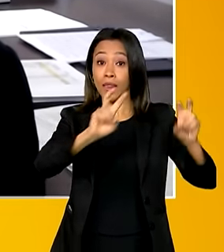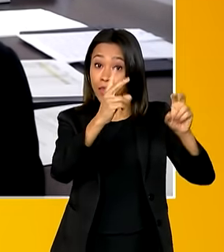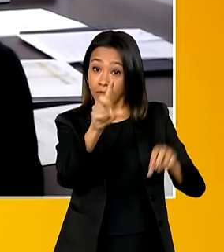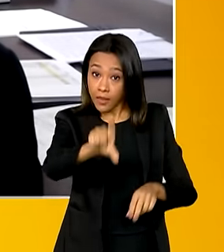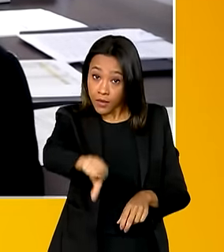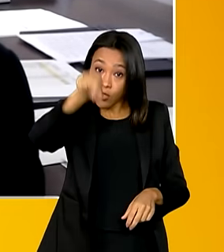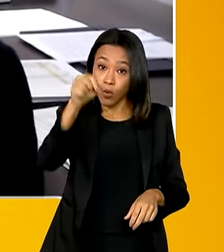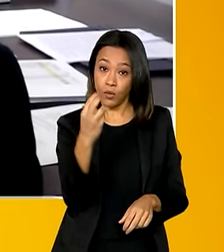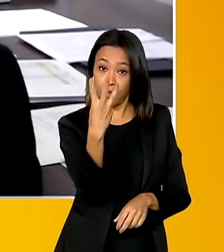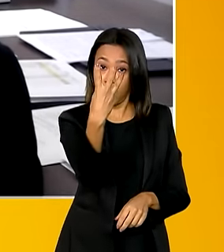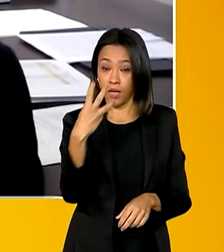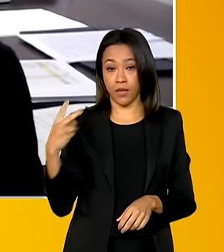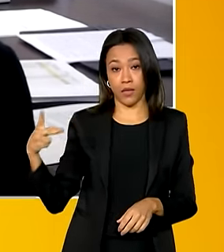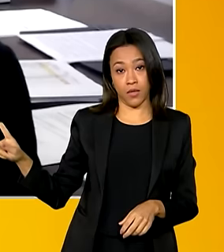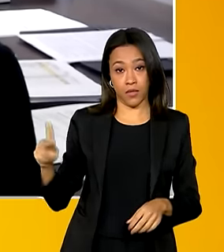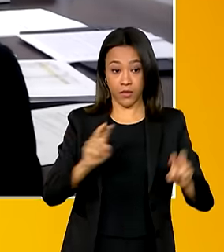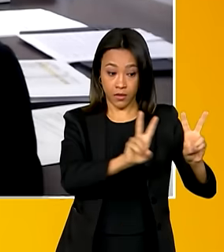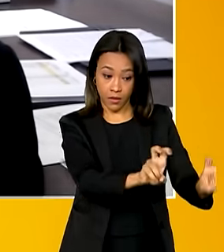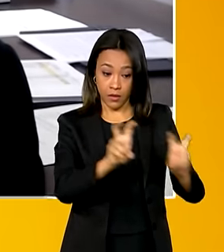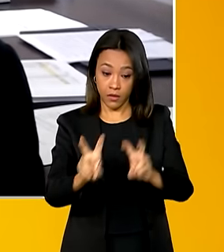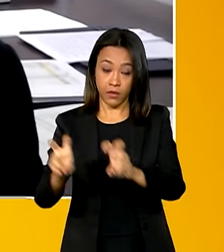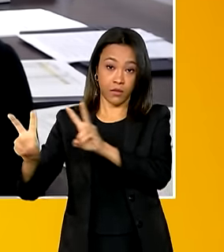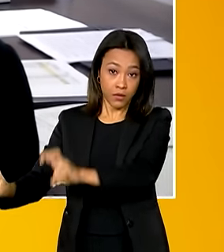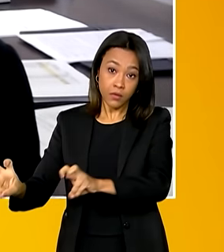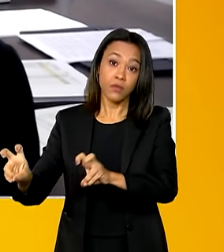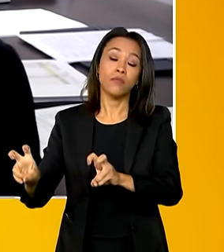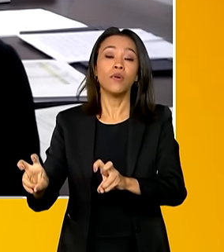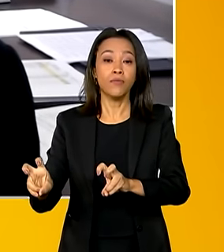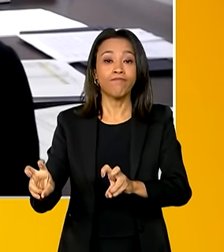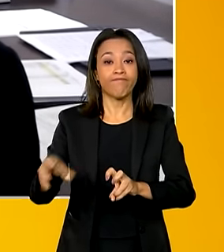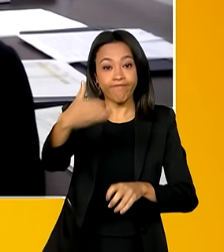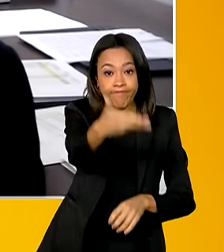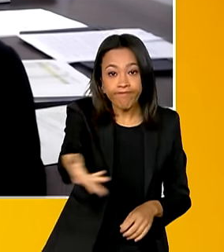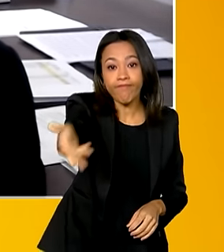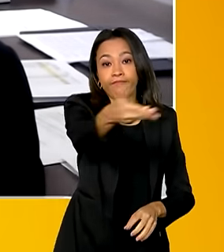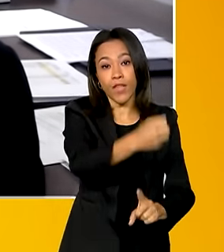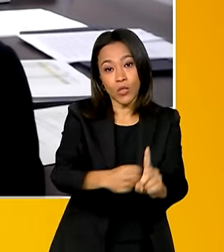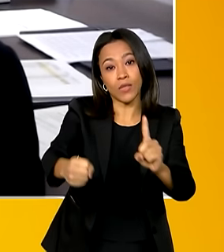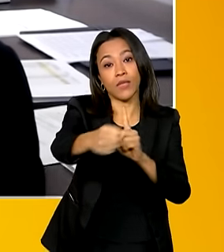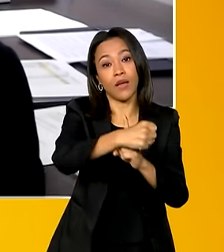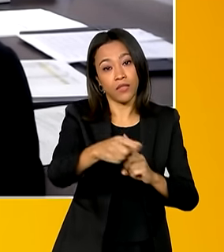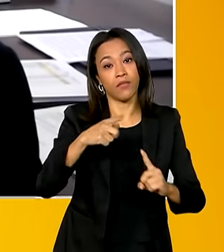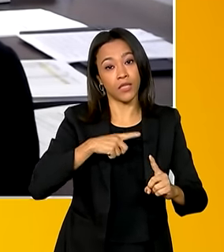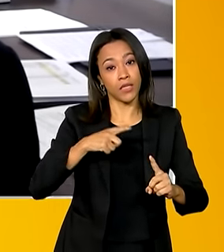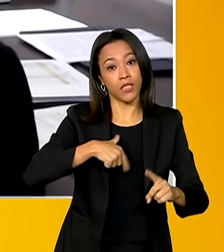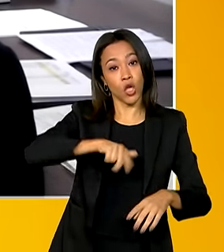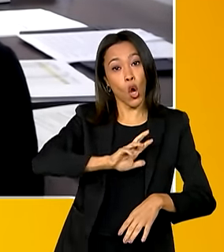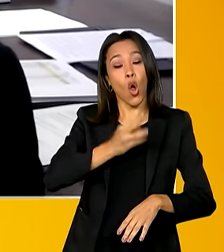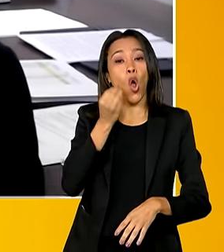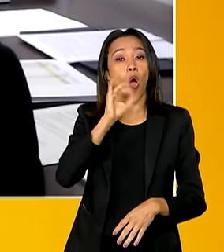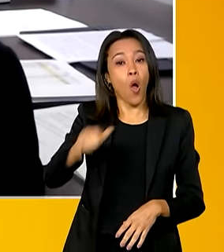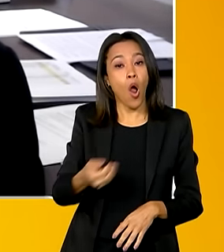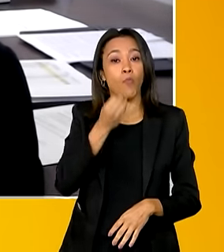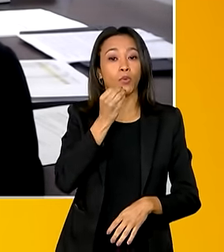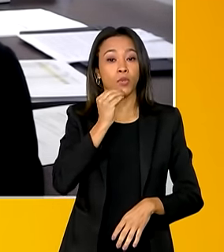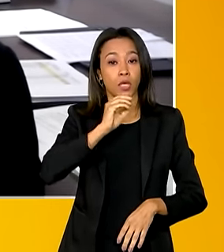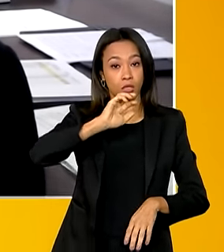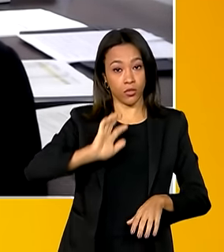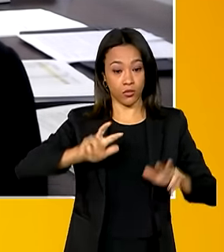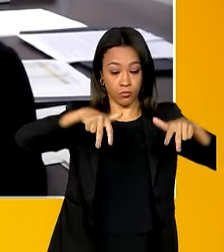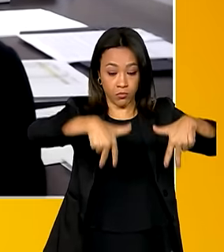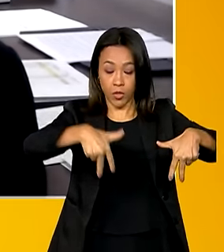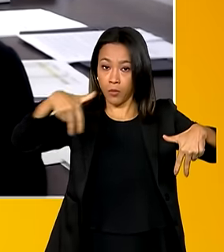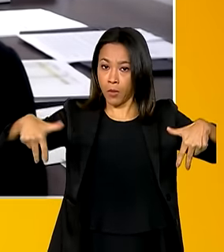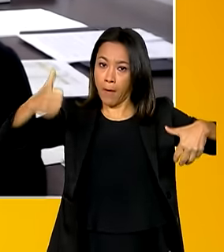selecionou entre todos os que terão assento no debate dos líderes mundiais do G20.